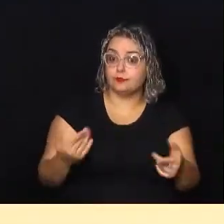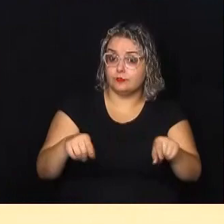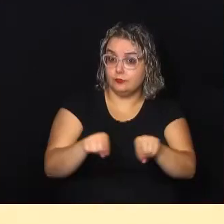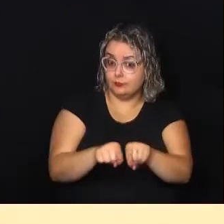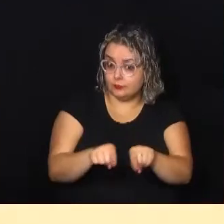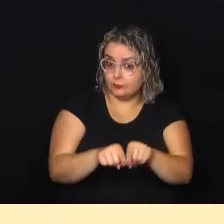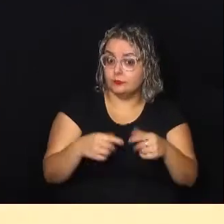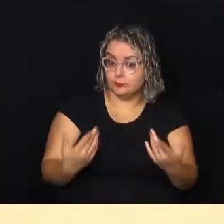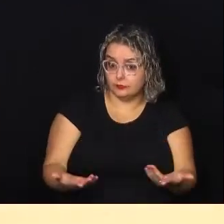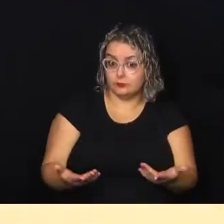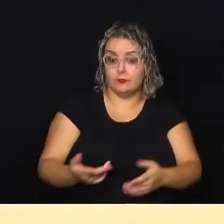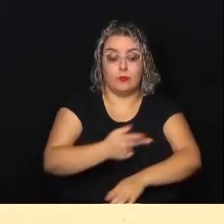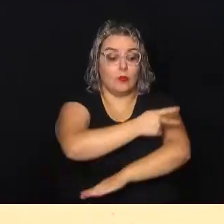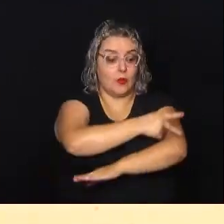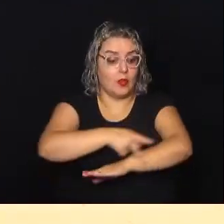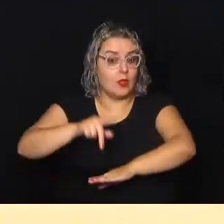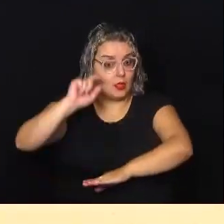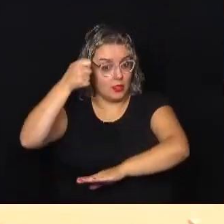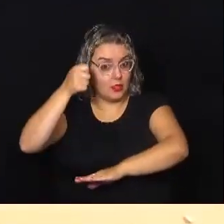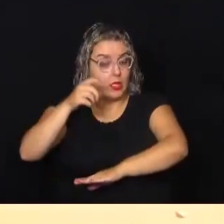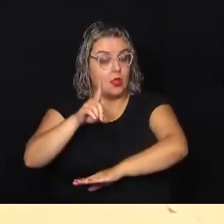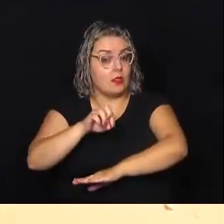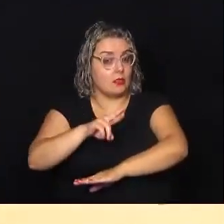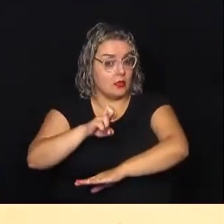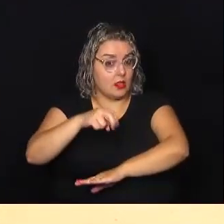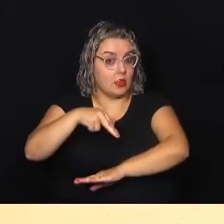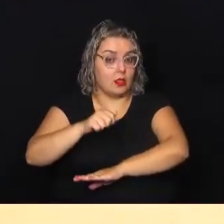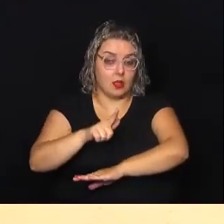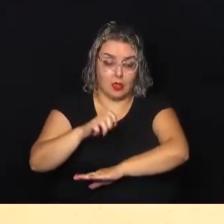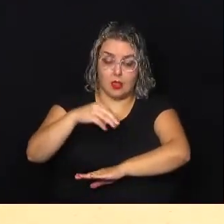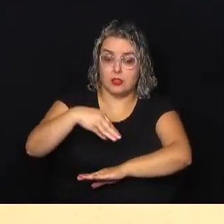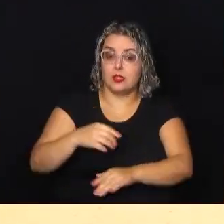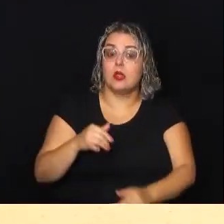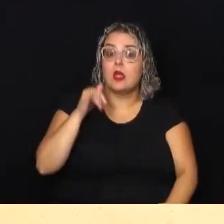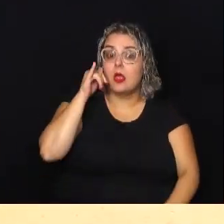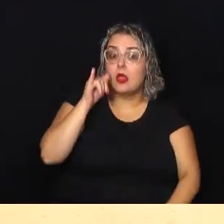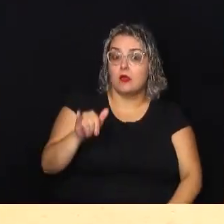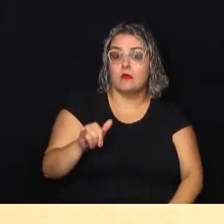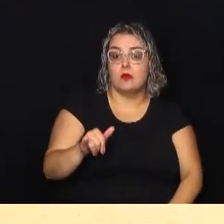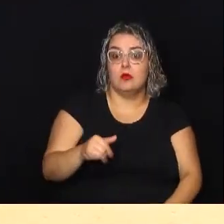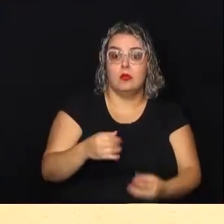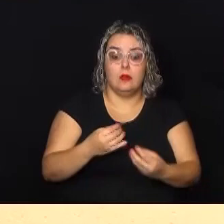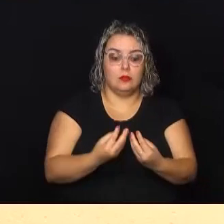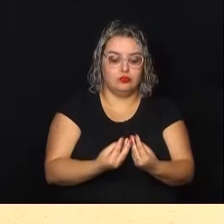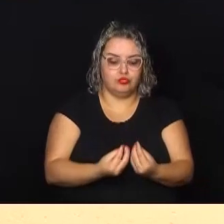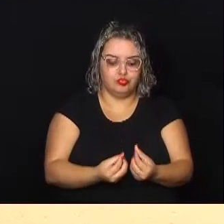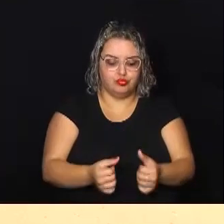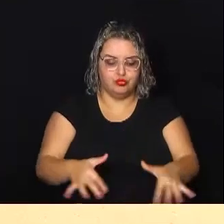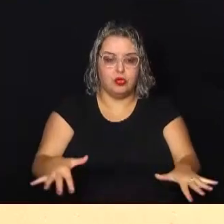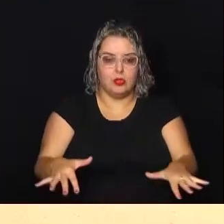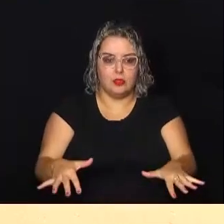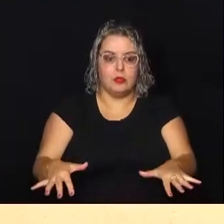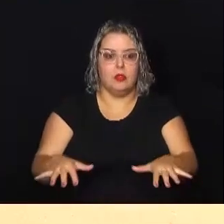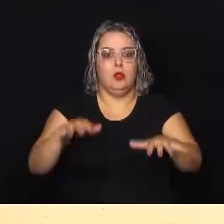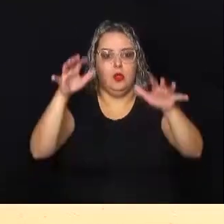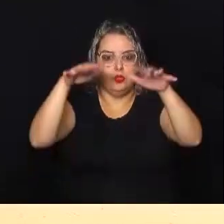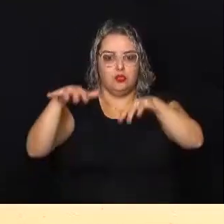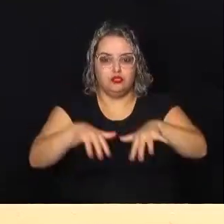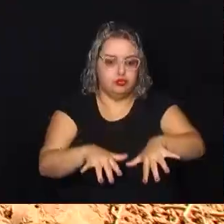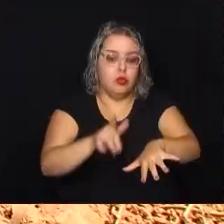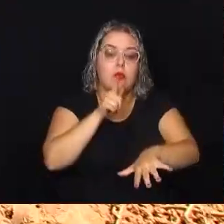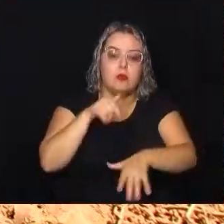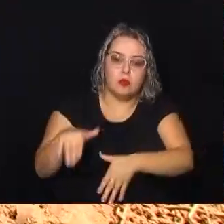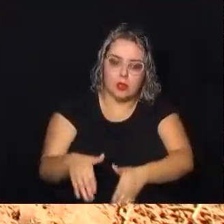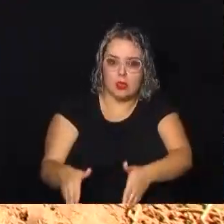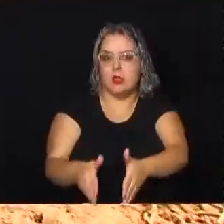também a pavimentação e a drenagem, ela evita o assoreamento, descer toda essa terra que desce com a chuva para o rio.